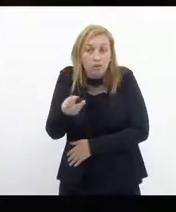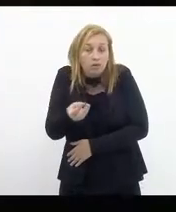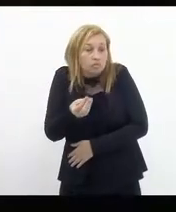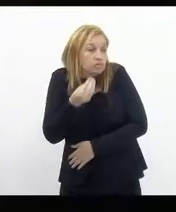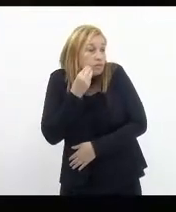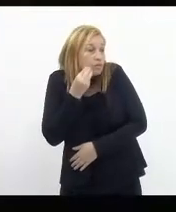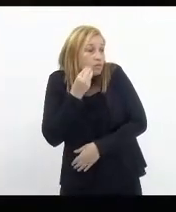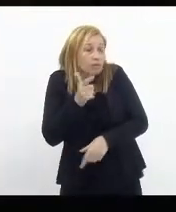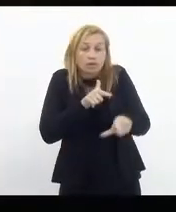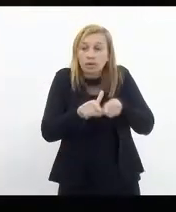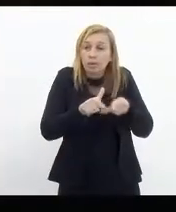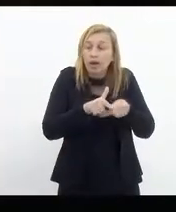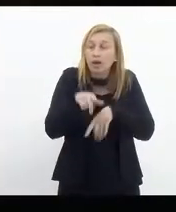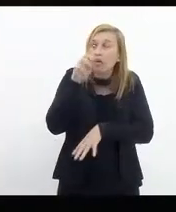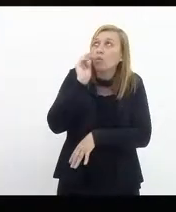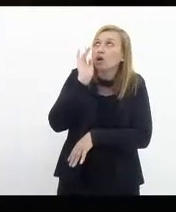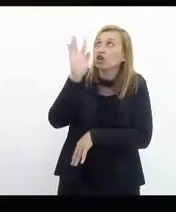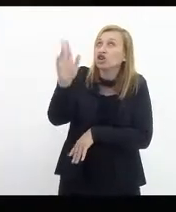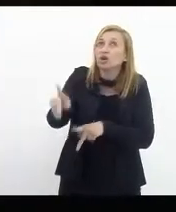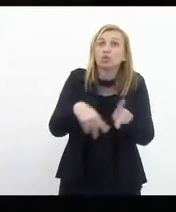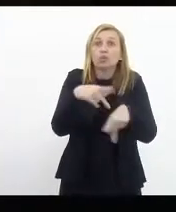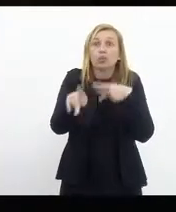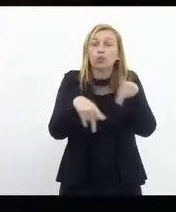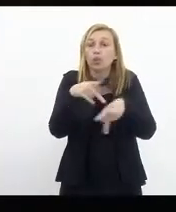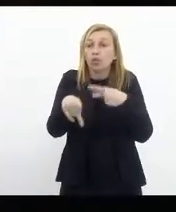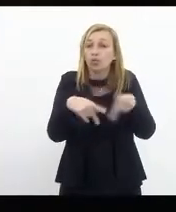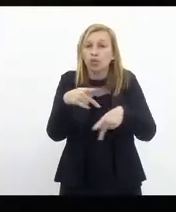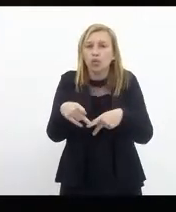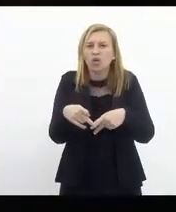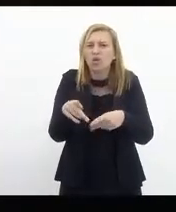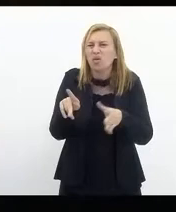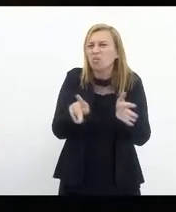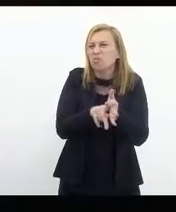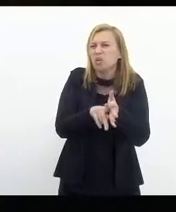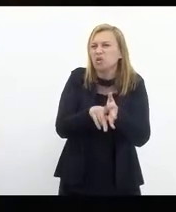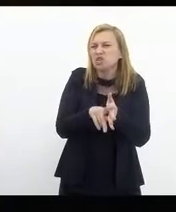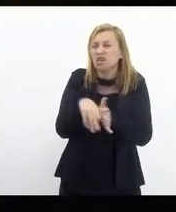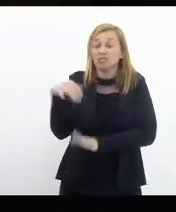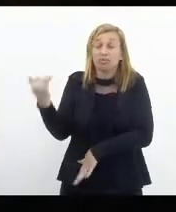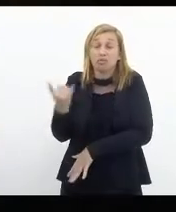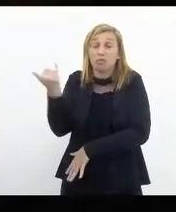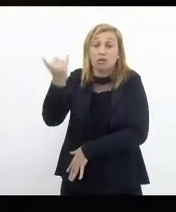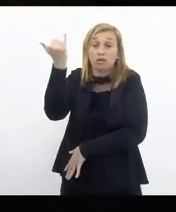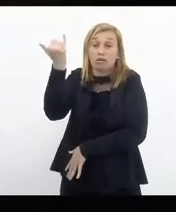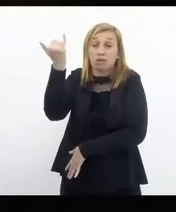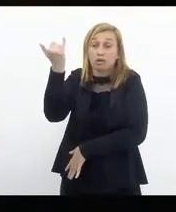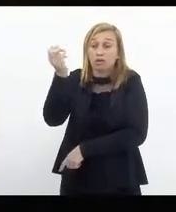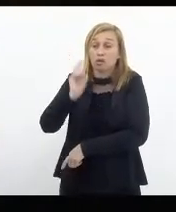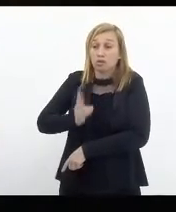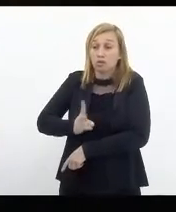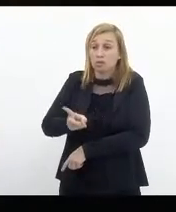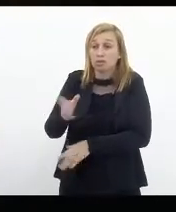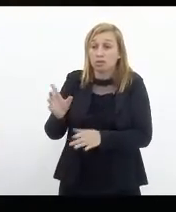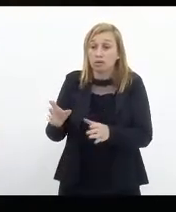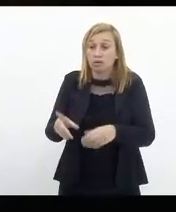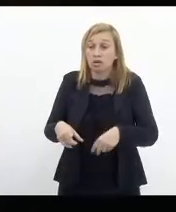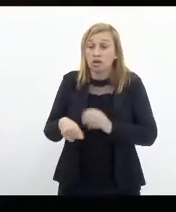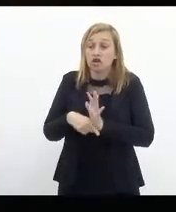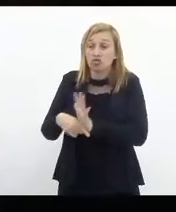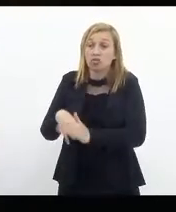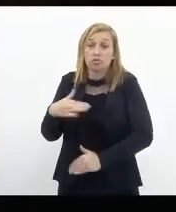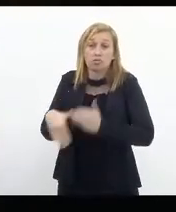trabalhar o imaginário da população como se fossem projetos importantes na sua contribuição para o